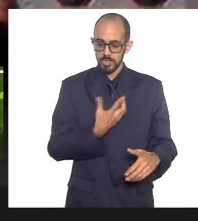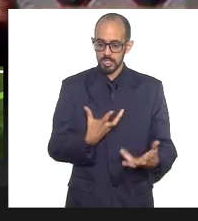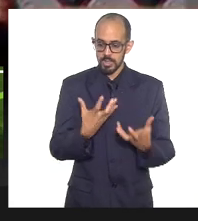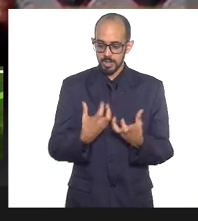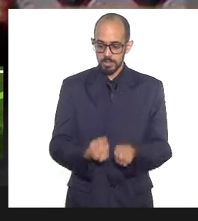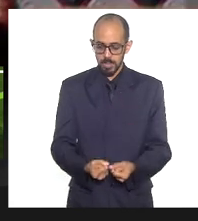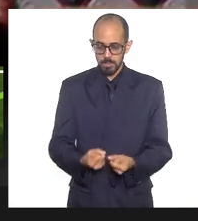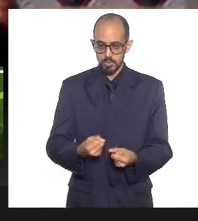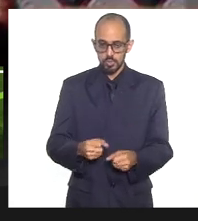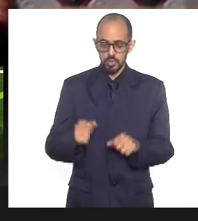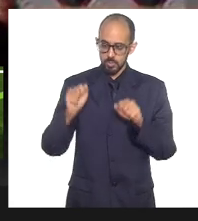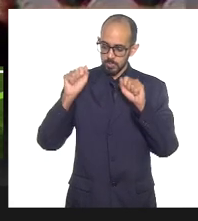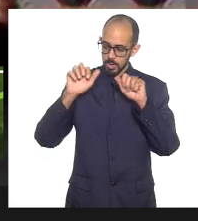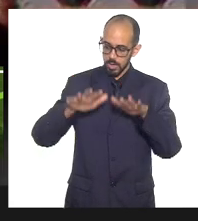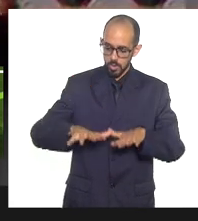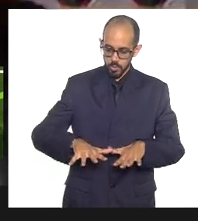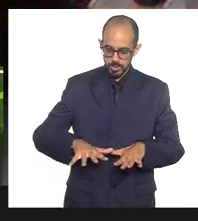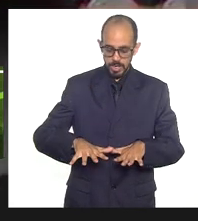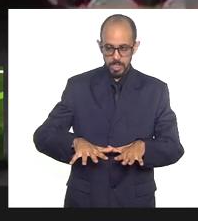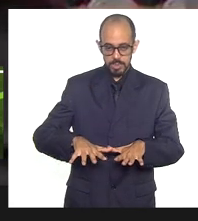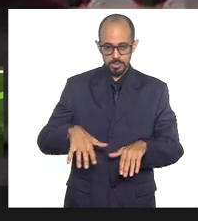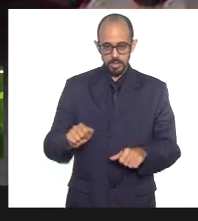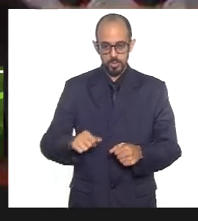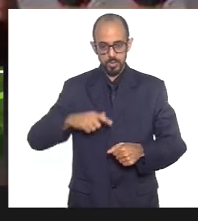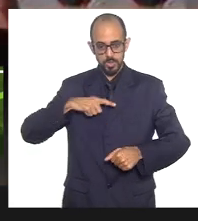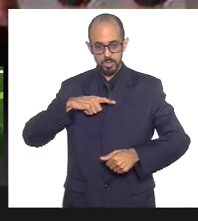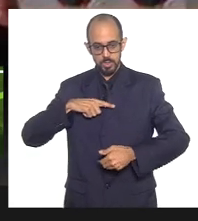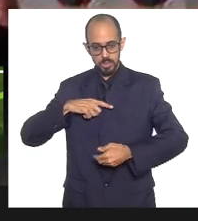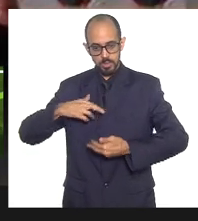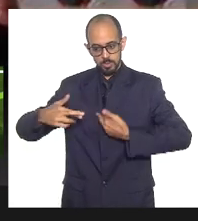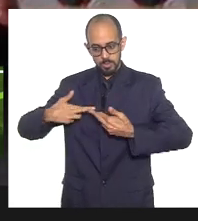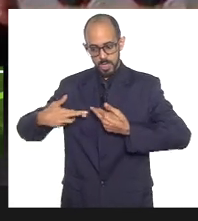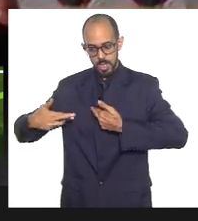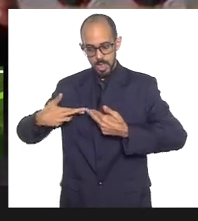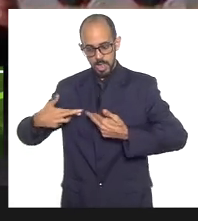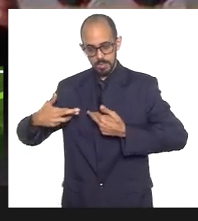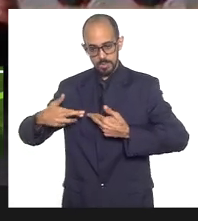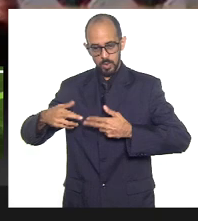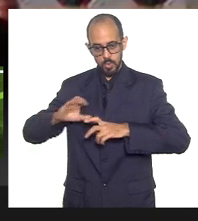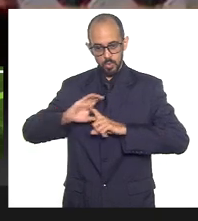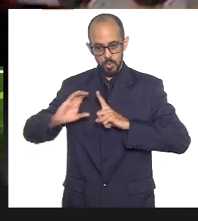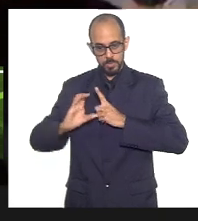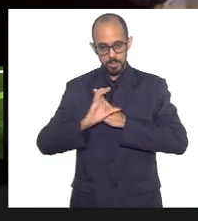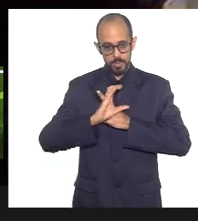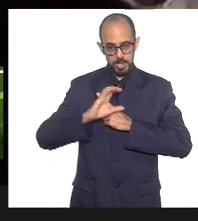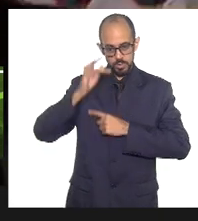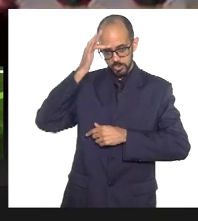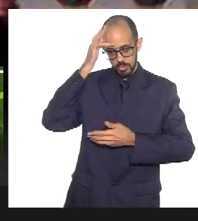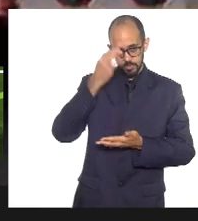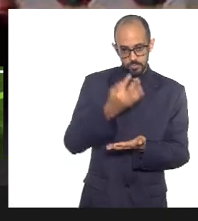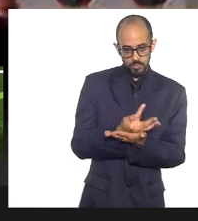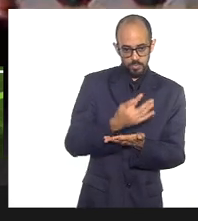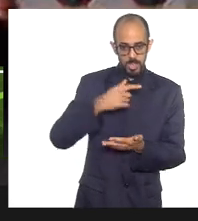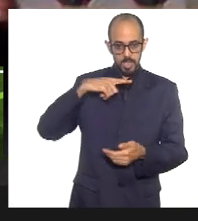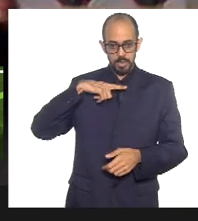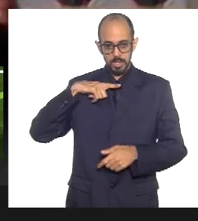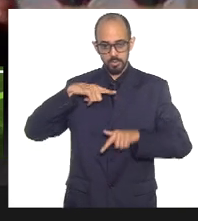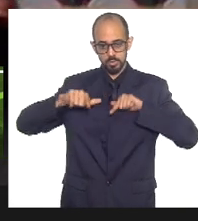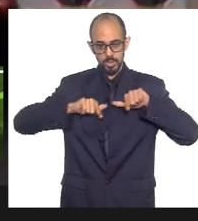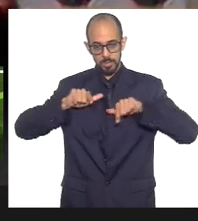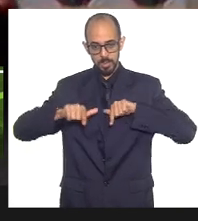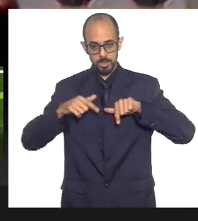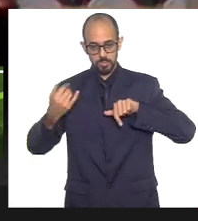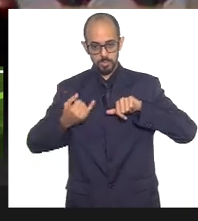tenhamos uma relação com comunidades de fé, toquemos trabalhos importantes,